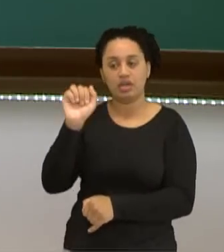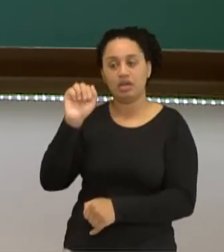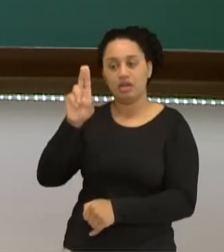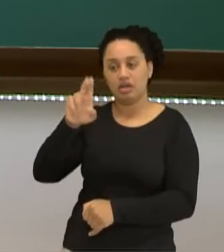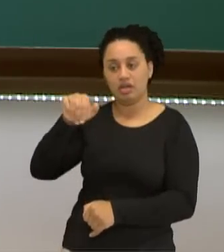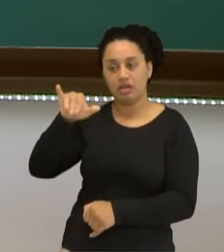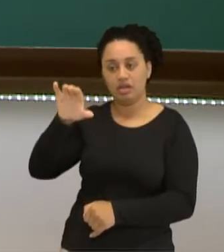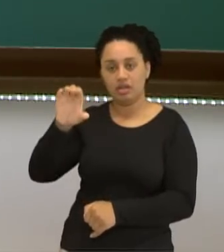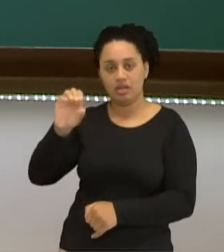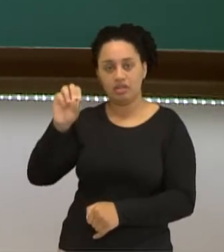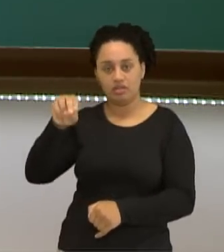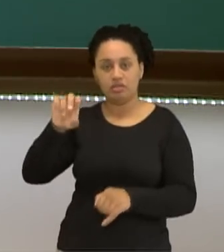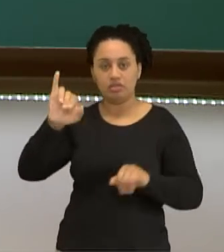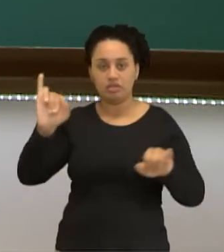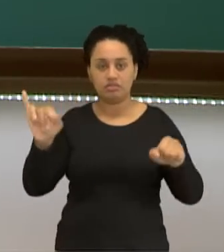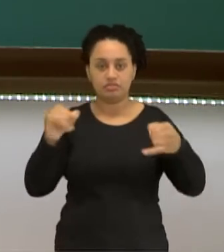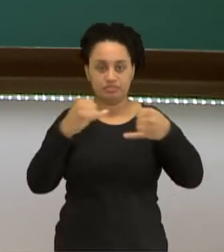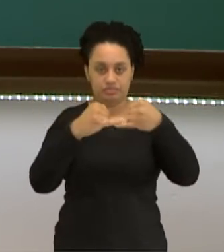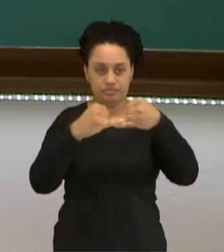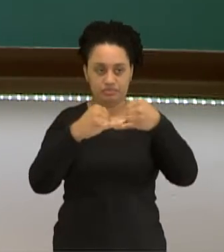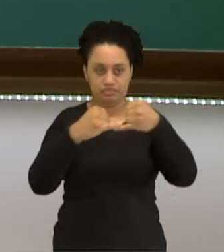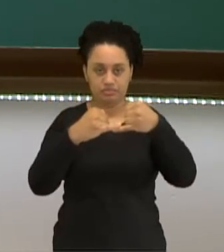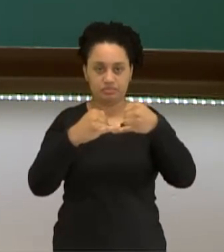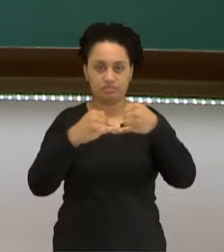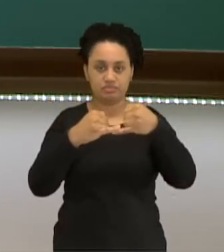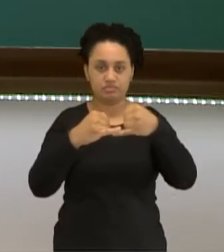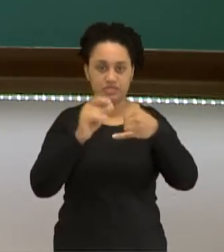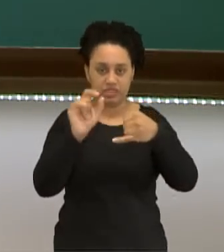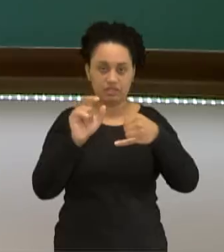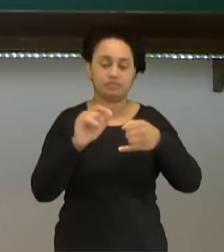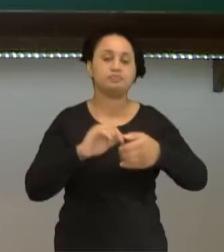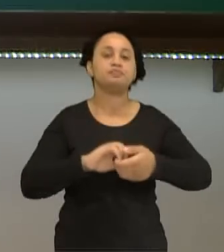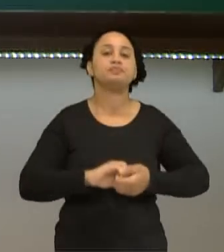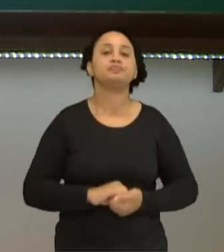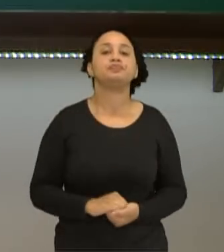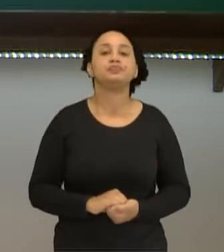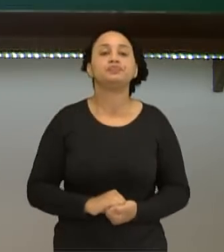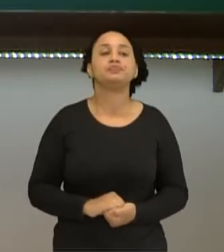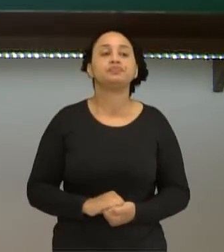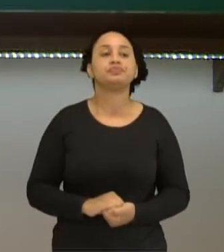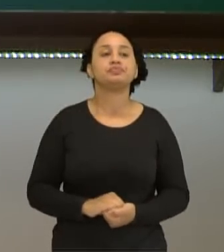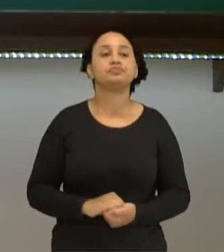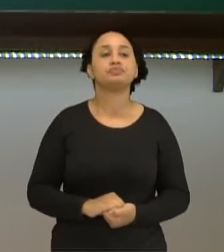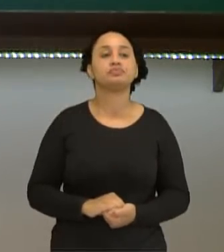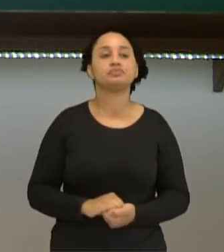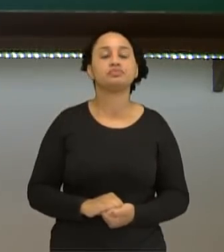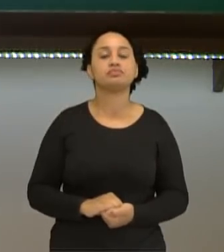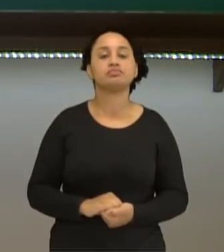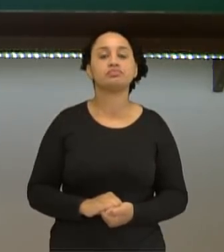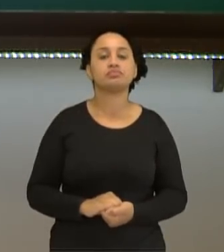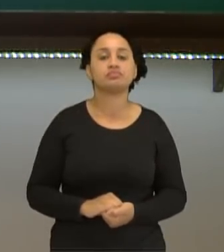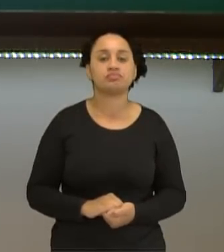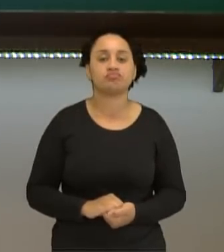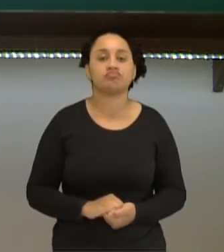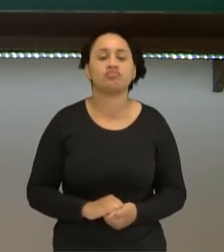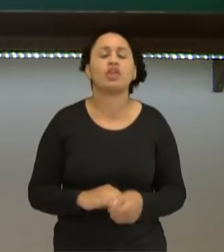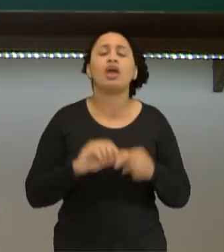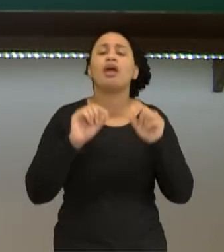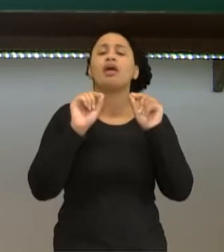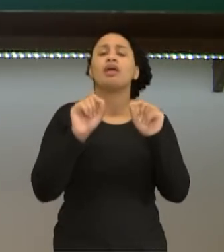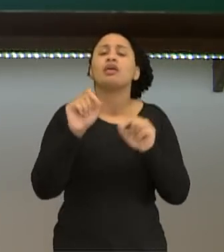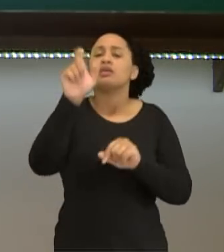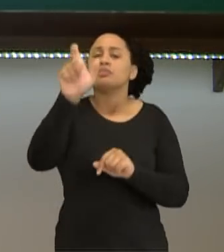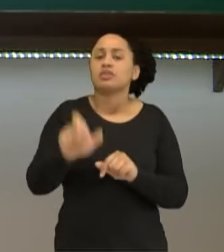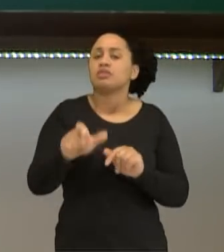íons, portanto, é a ligação iônica, íon positivo e íon negativo. Está certo, gente? Quem propôs algumas